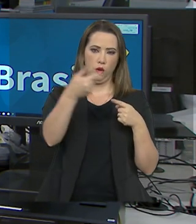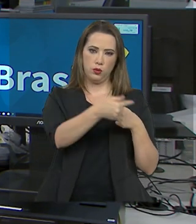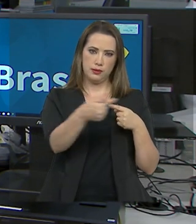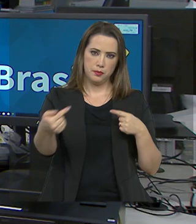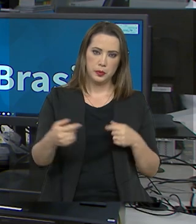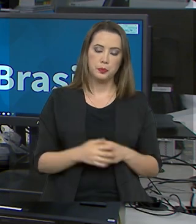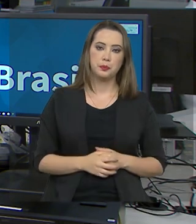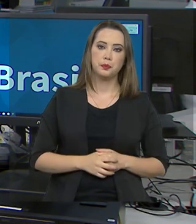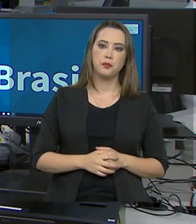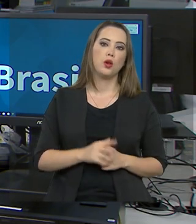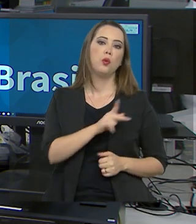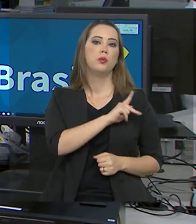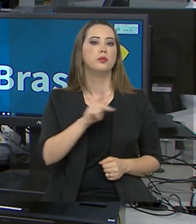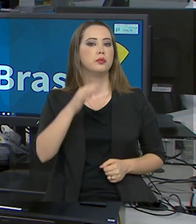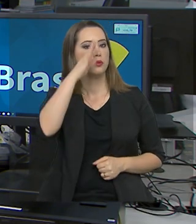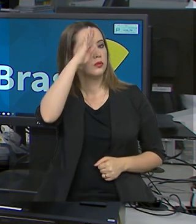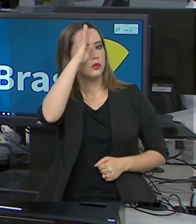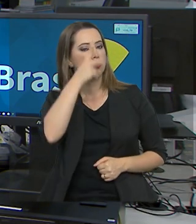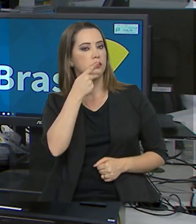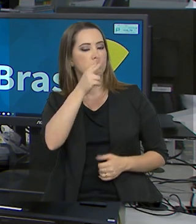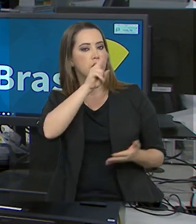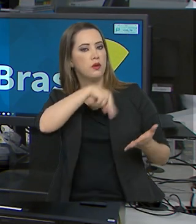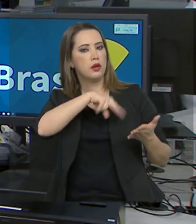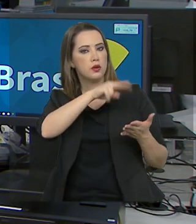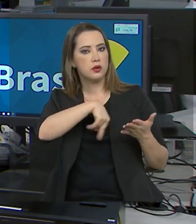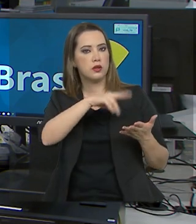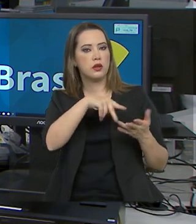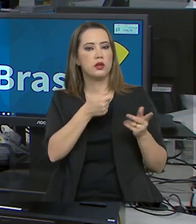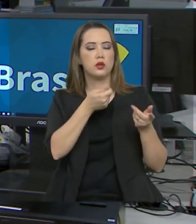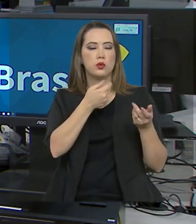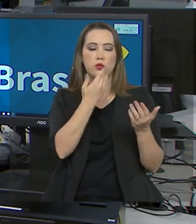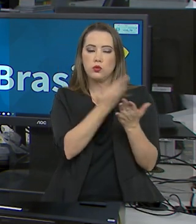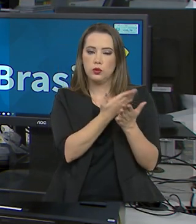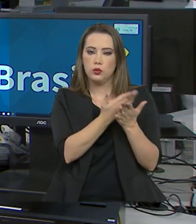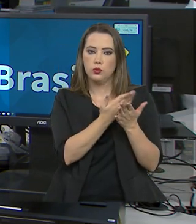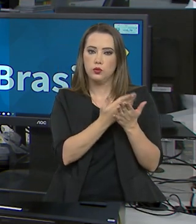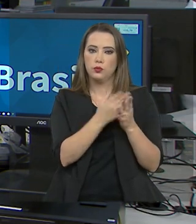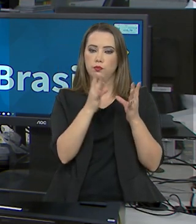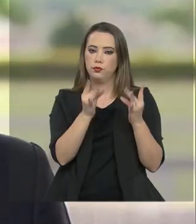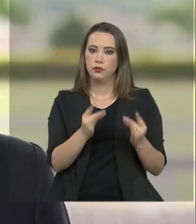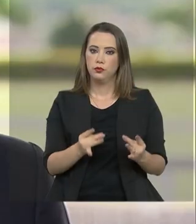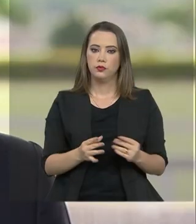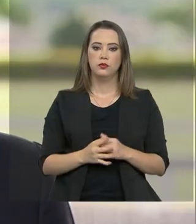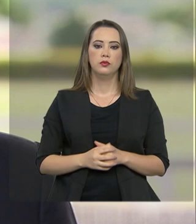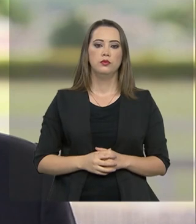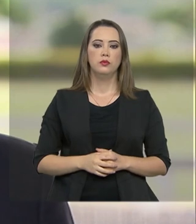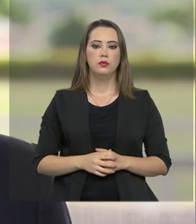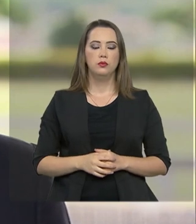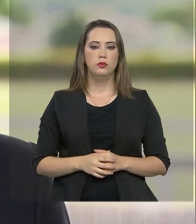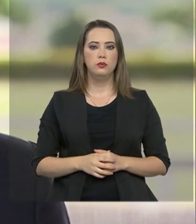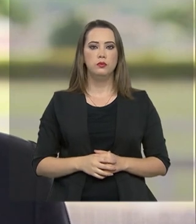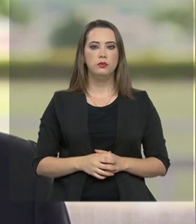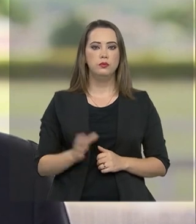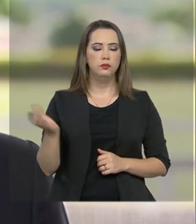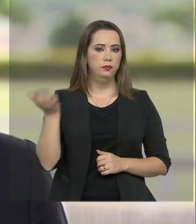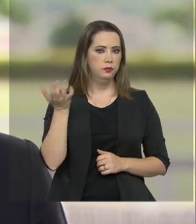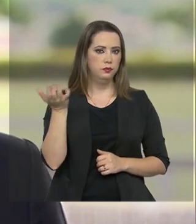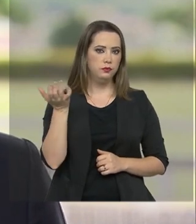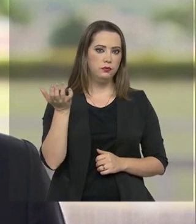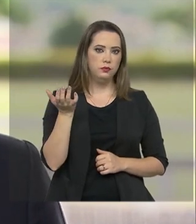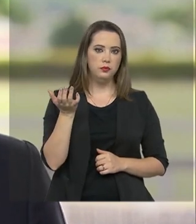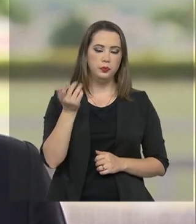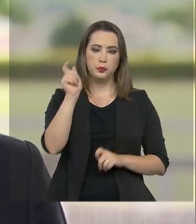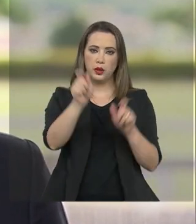vem. Segundo o presidente Jair Bolsonaro, os textos ainda estão sob análise. O que eu quero é que o